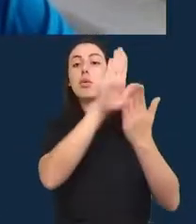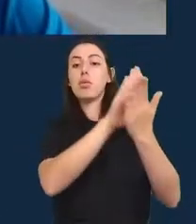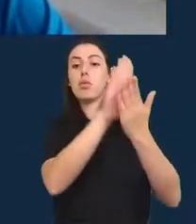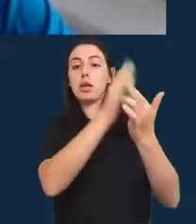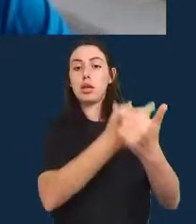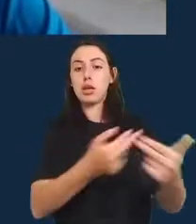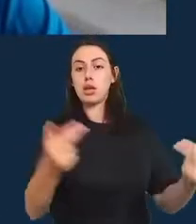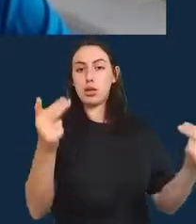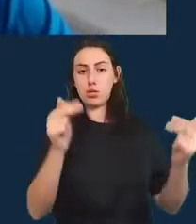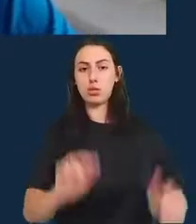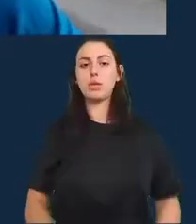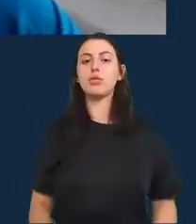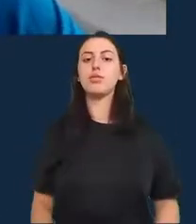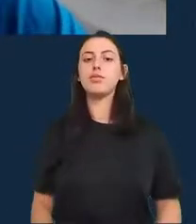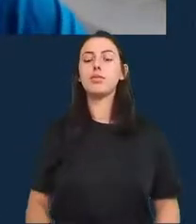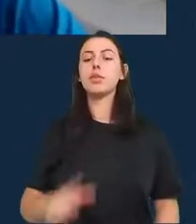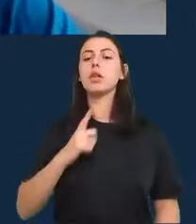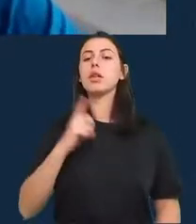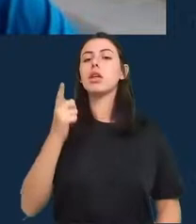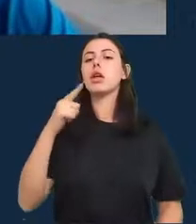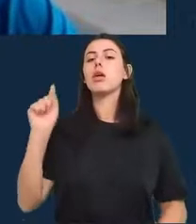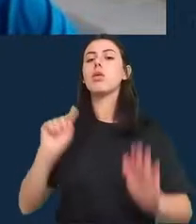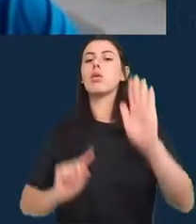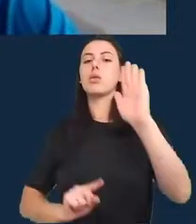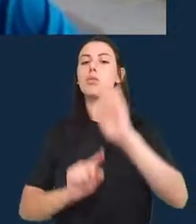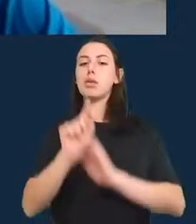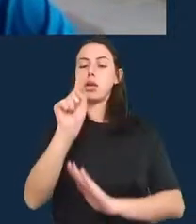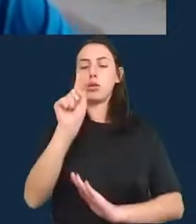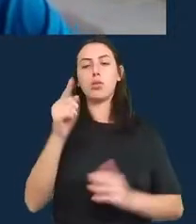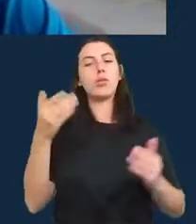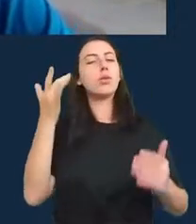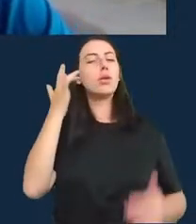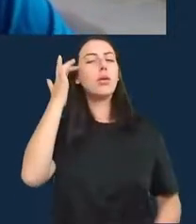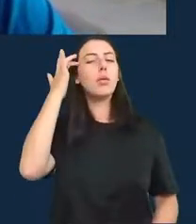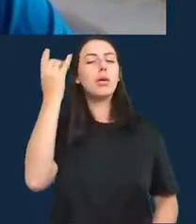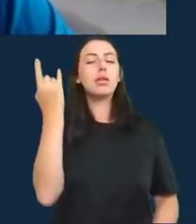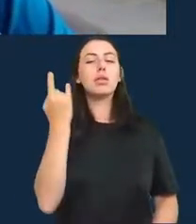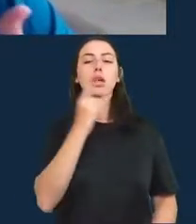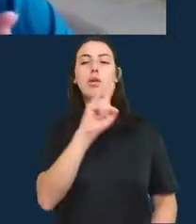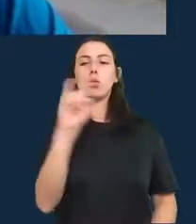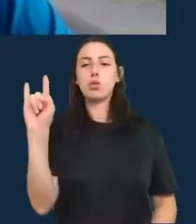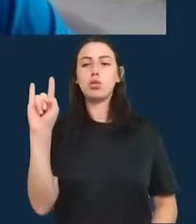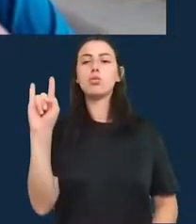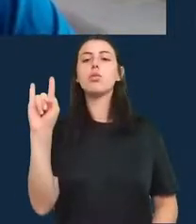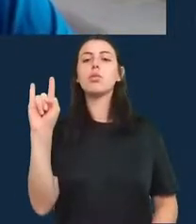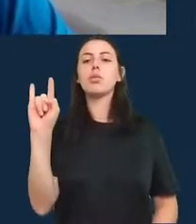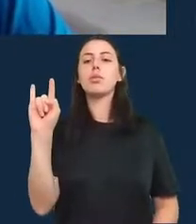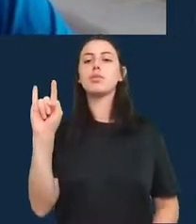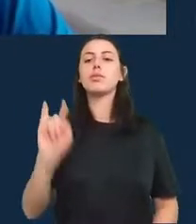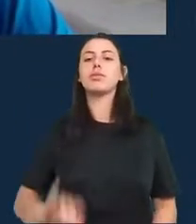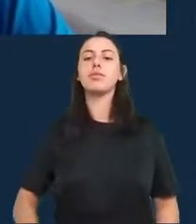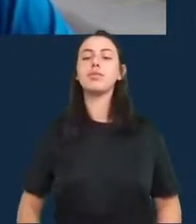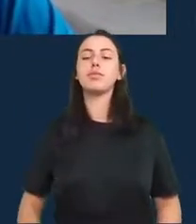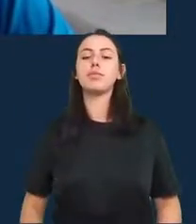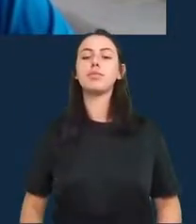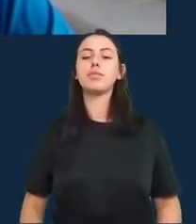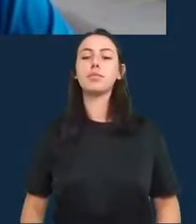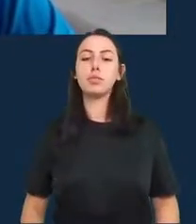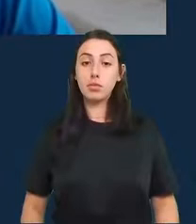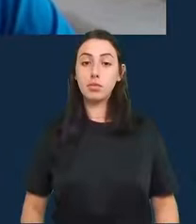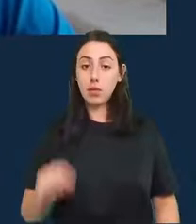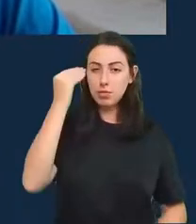temos mais uma pergunta aqui eu acho que é a última com base na experiência que você adquiriu